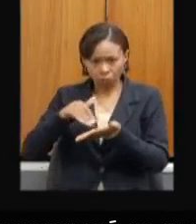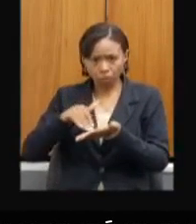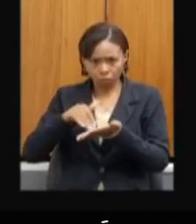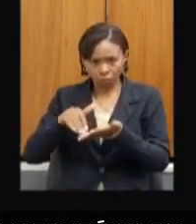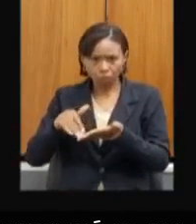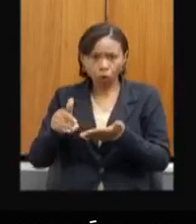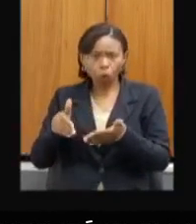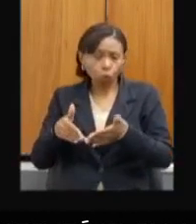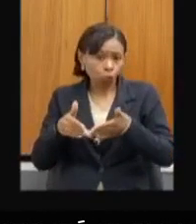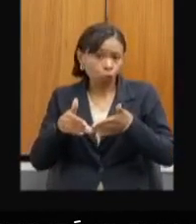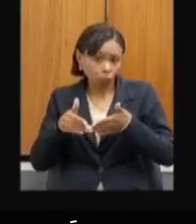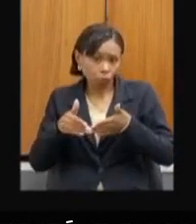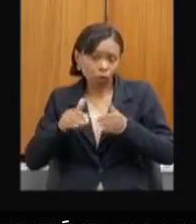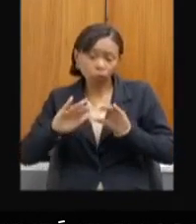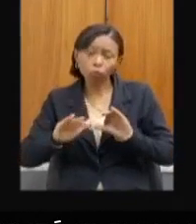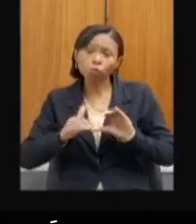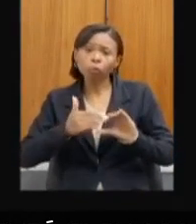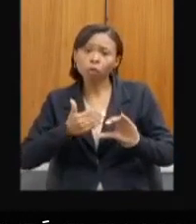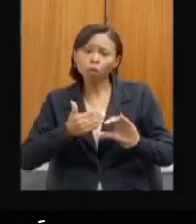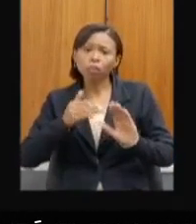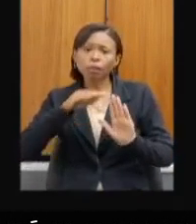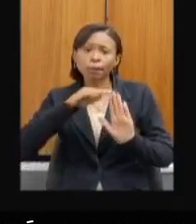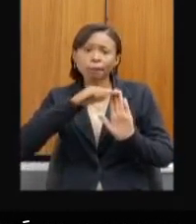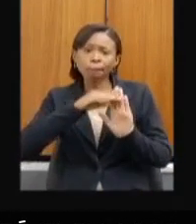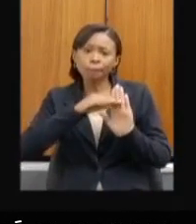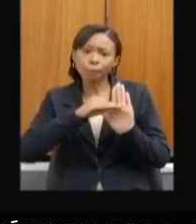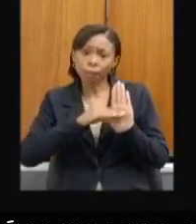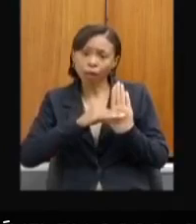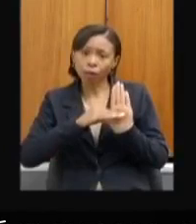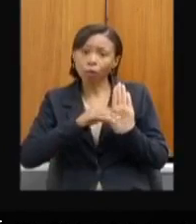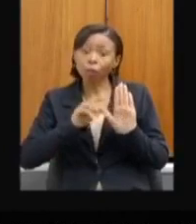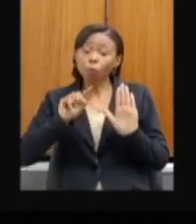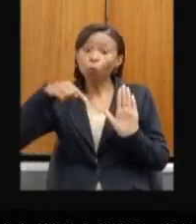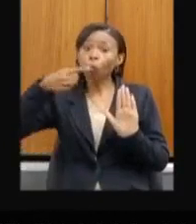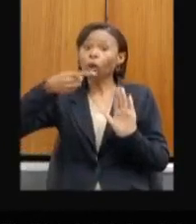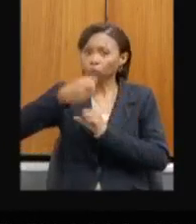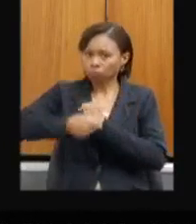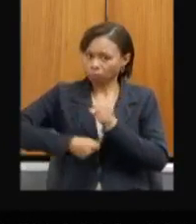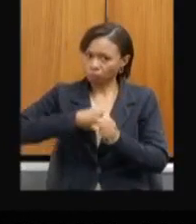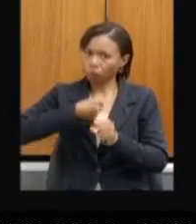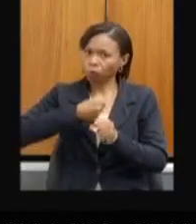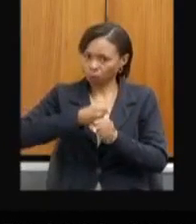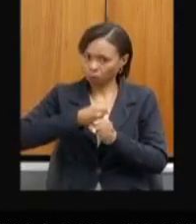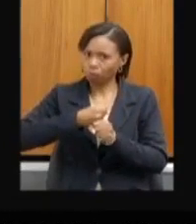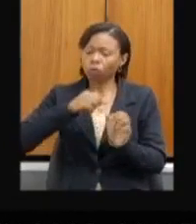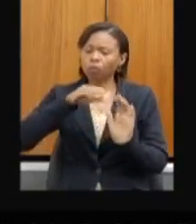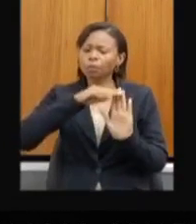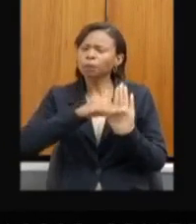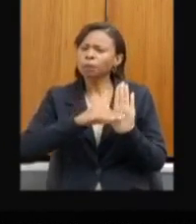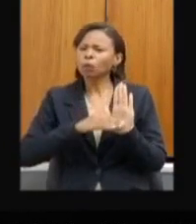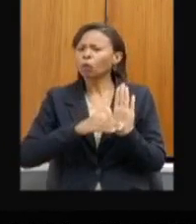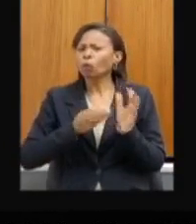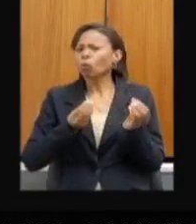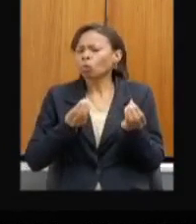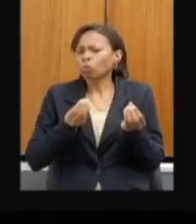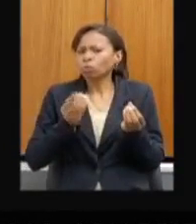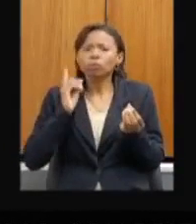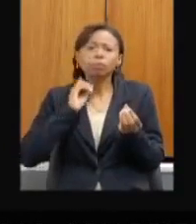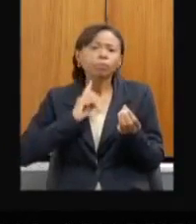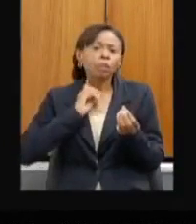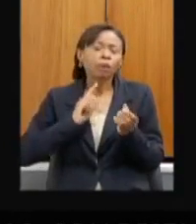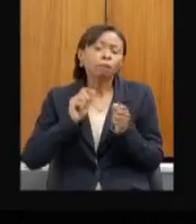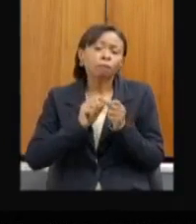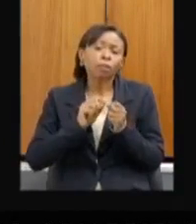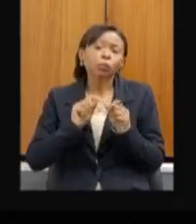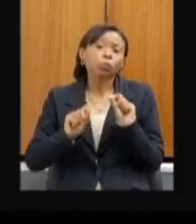nos encaminhar uma programação a partir do ano que vem, o que é que Minas Gerais vai fazer para poder